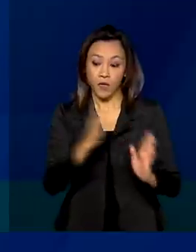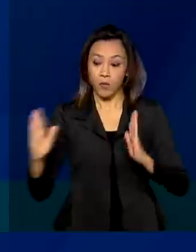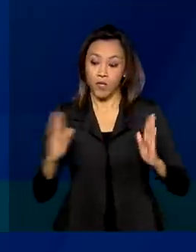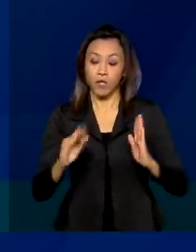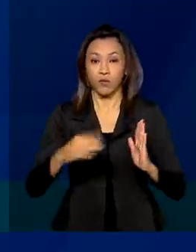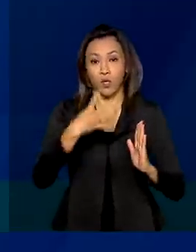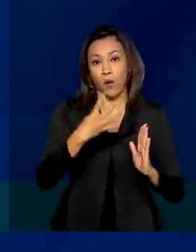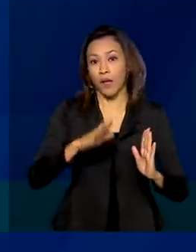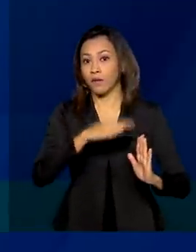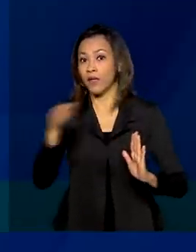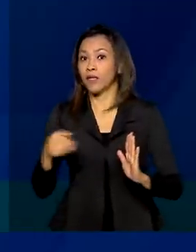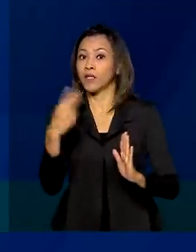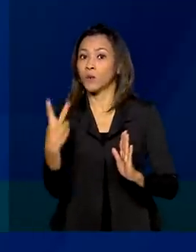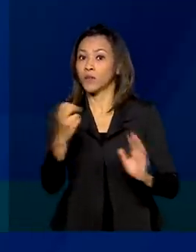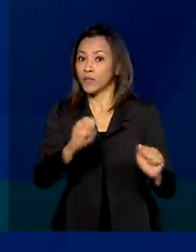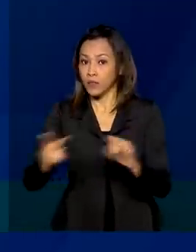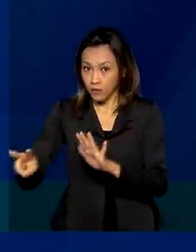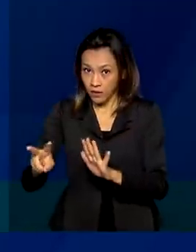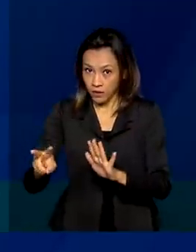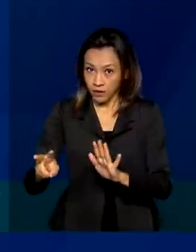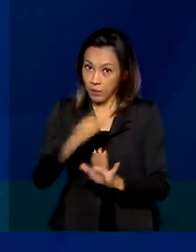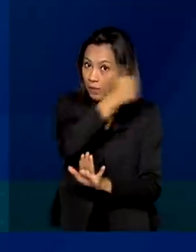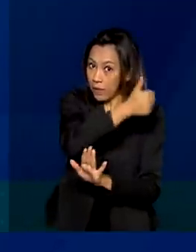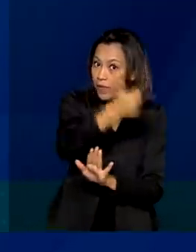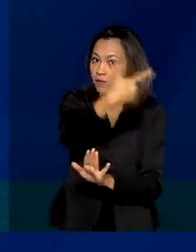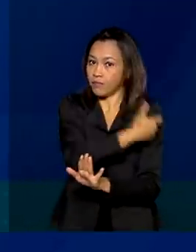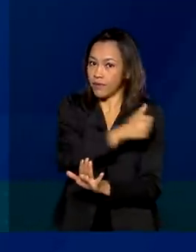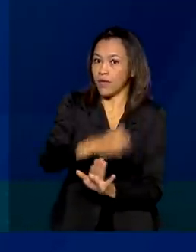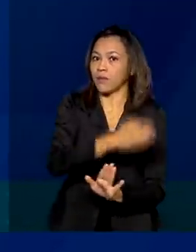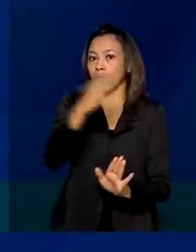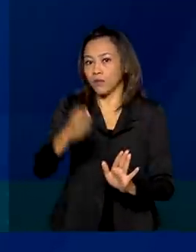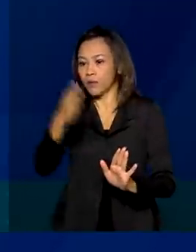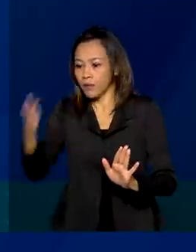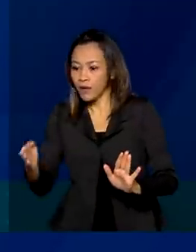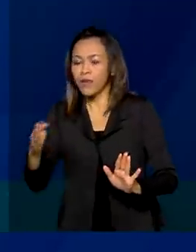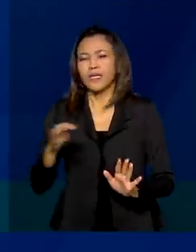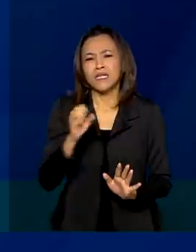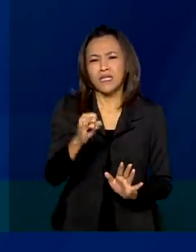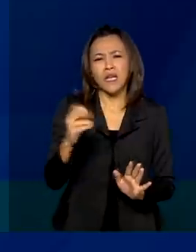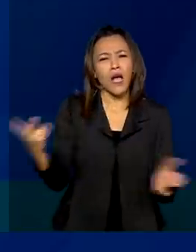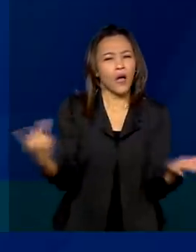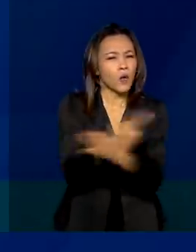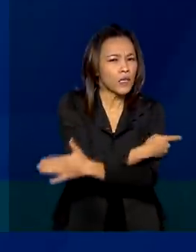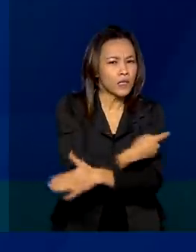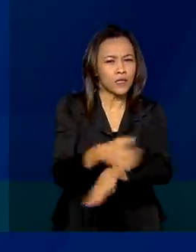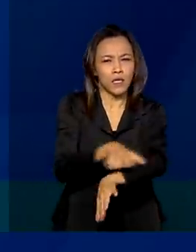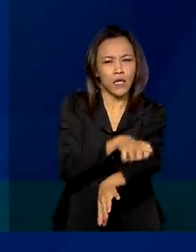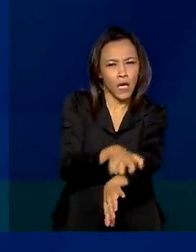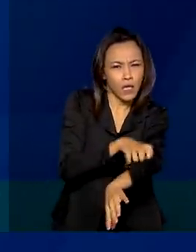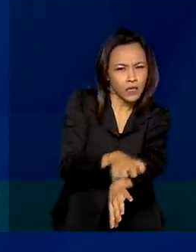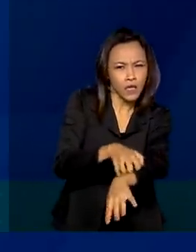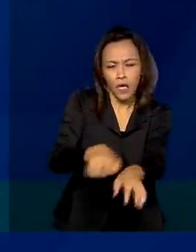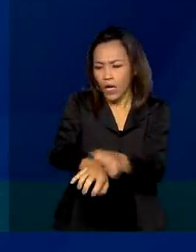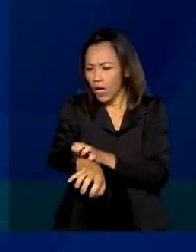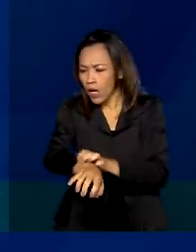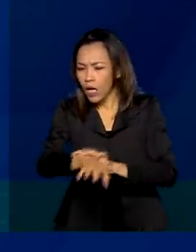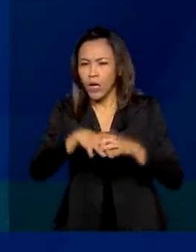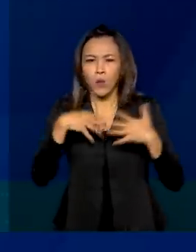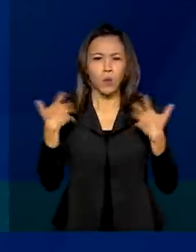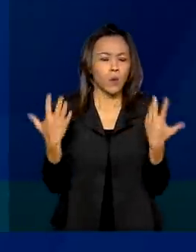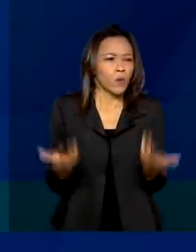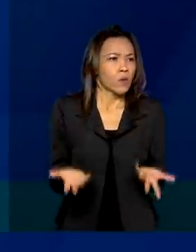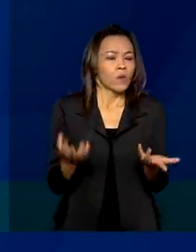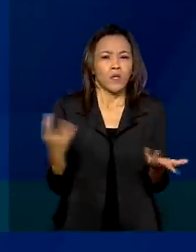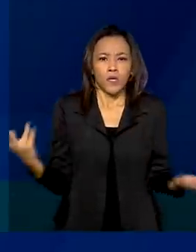semanas após a primeira dose. E qualquer indivíduo que tiver hipersensibilidade ou qualquer reação ou qualquer